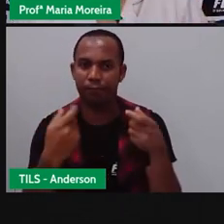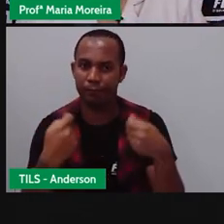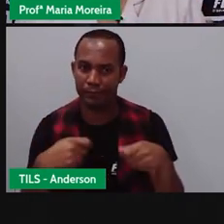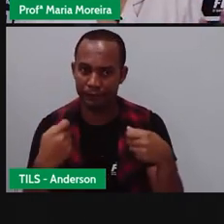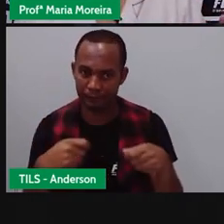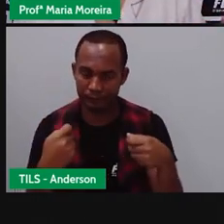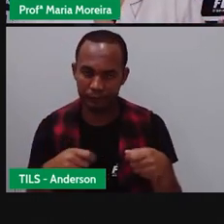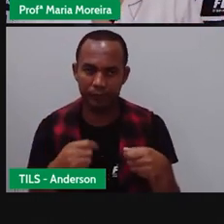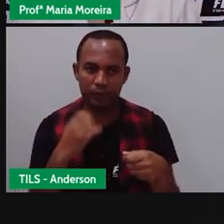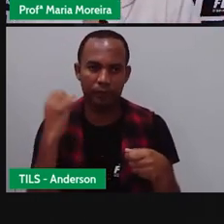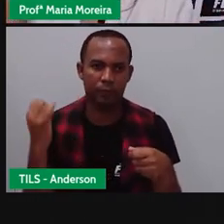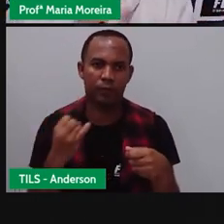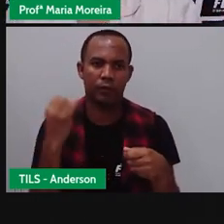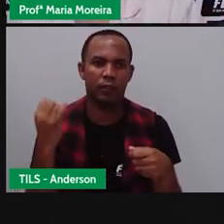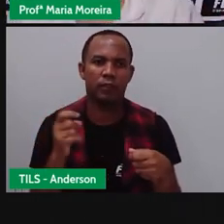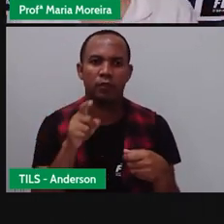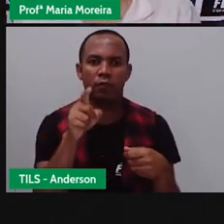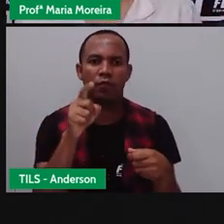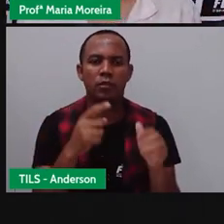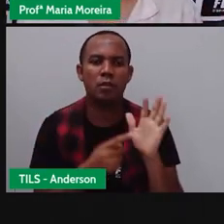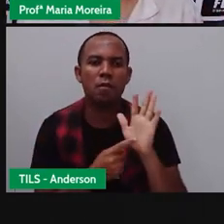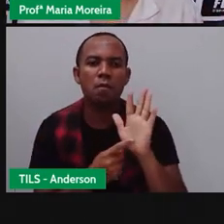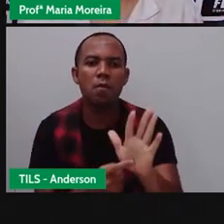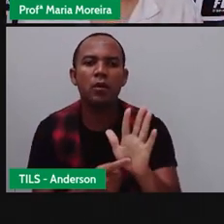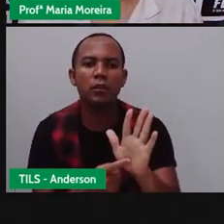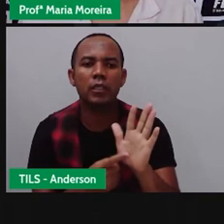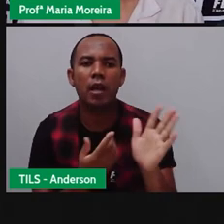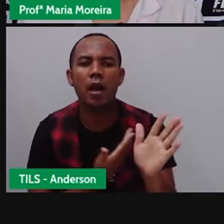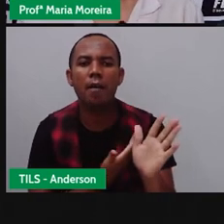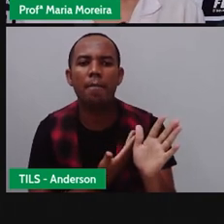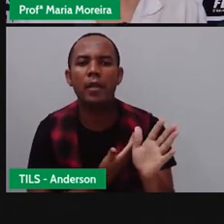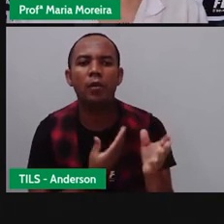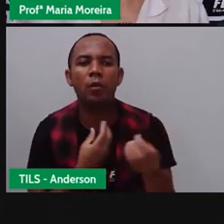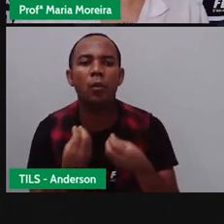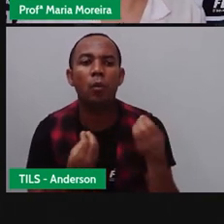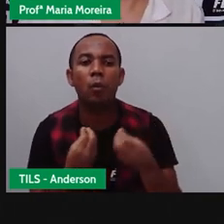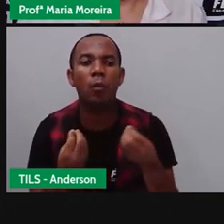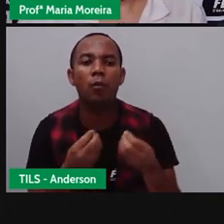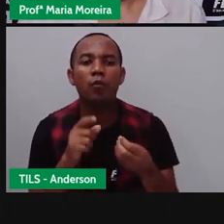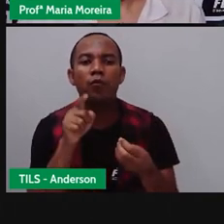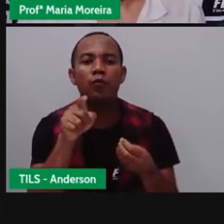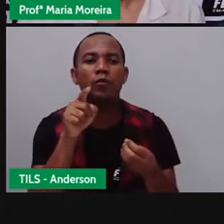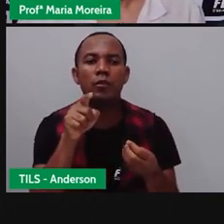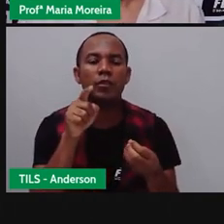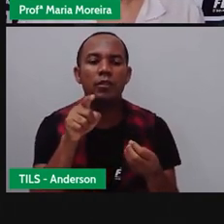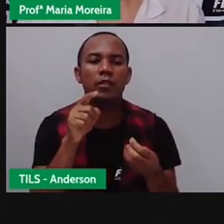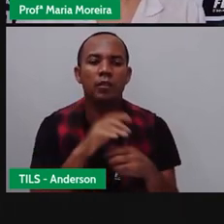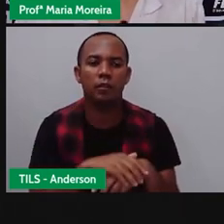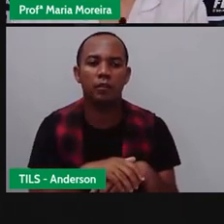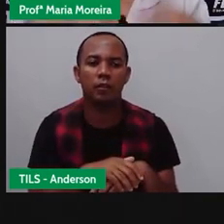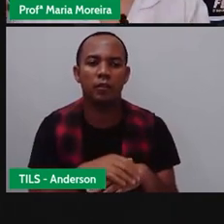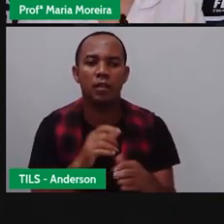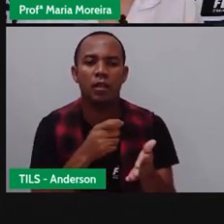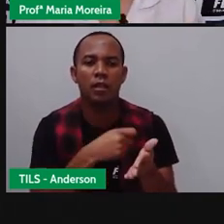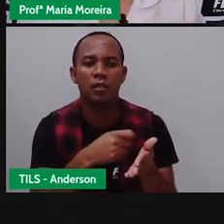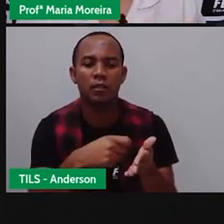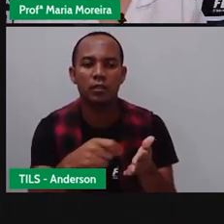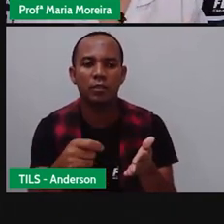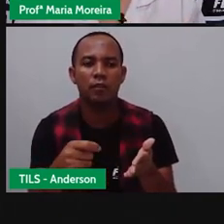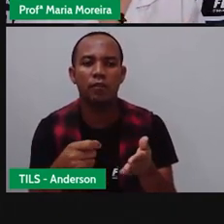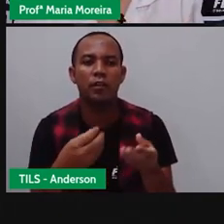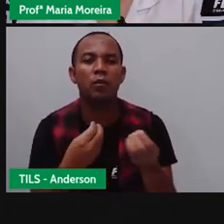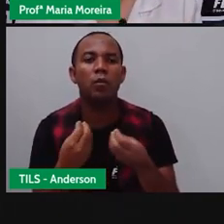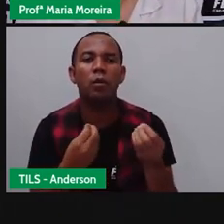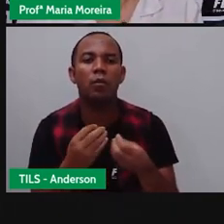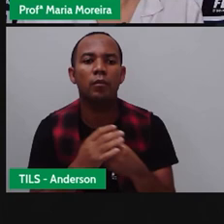vai ficar sem saber. Se você vai apresentar para os seus colegas, não é isso? Como é que você vai escrever um bilhete sem... Ah, a gente